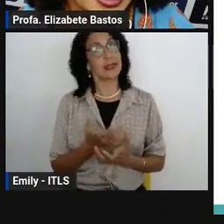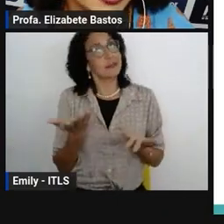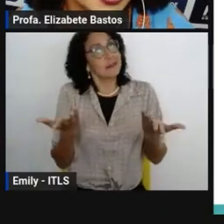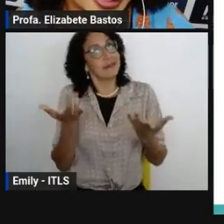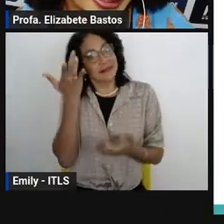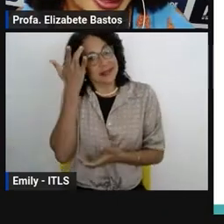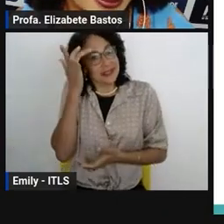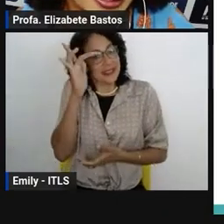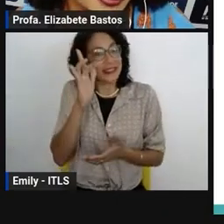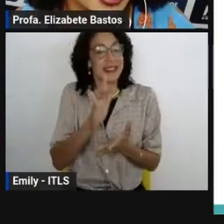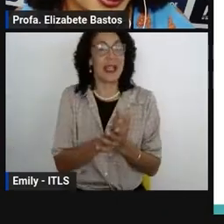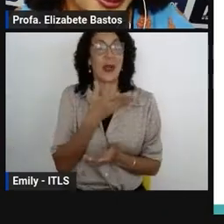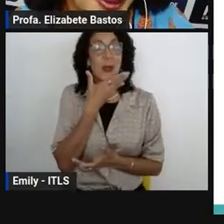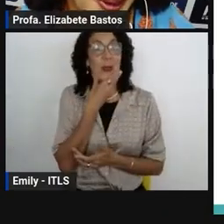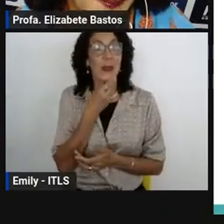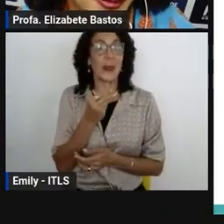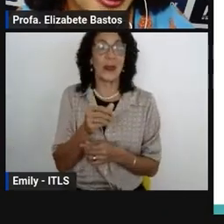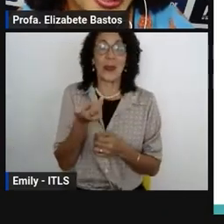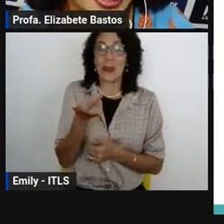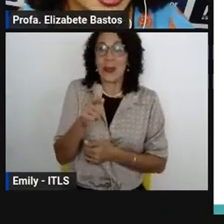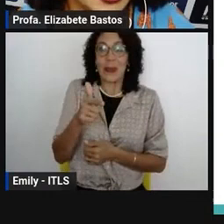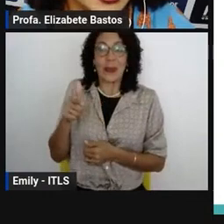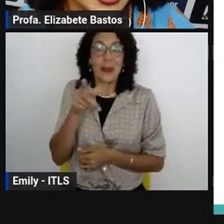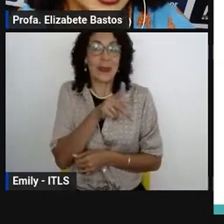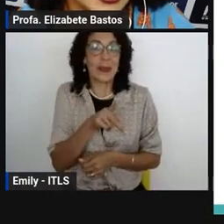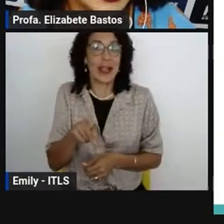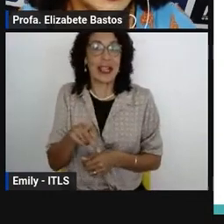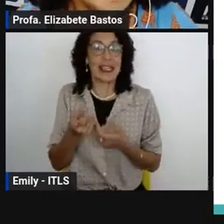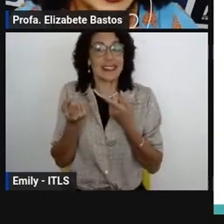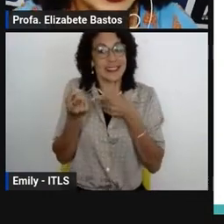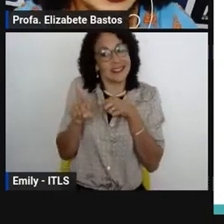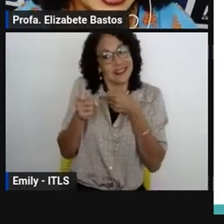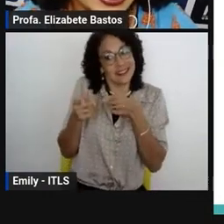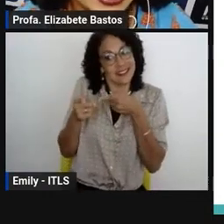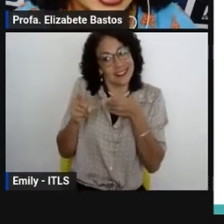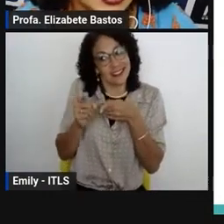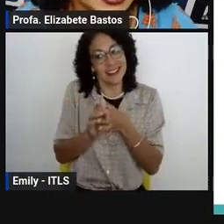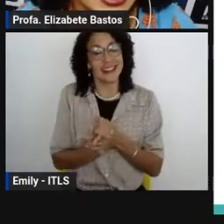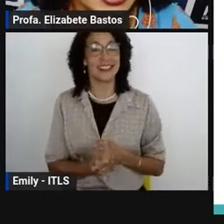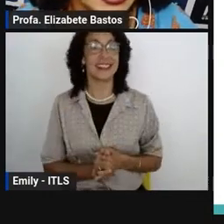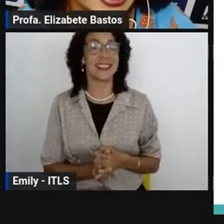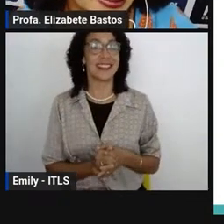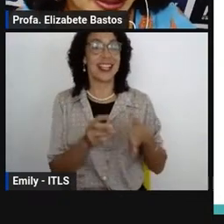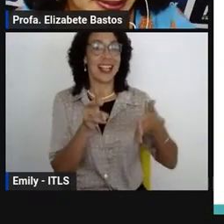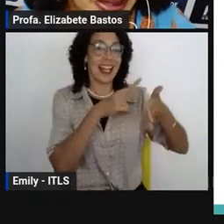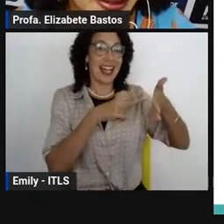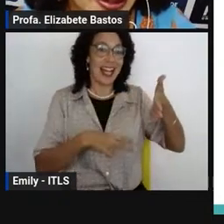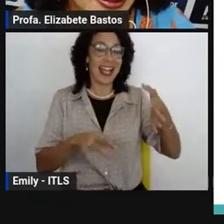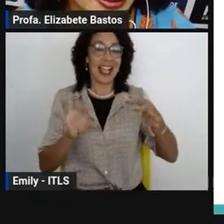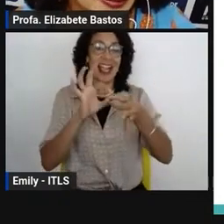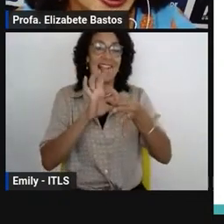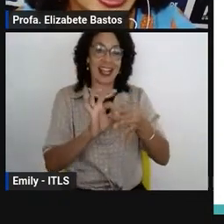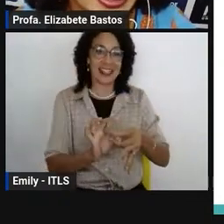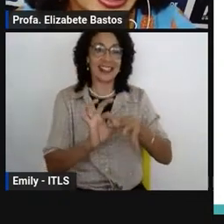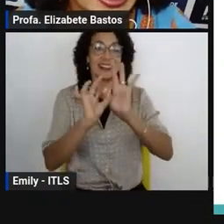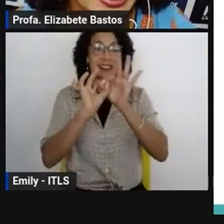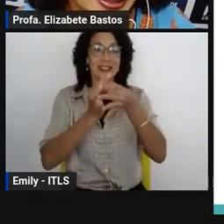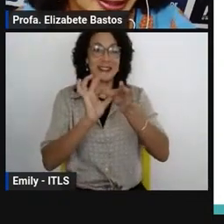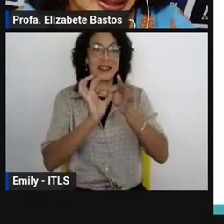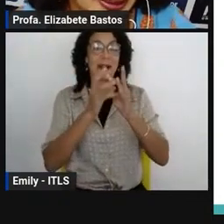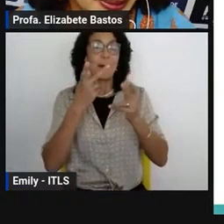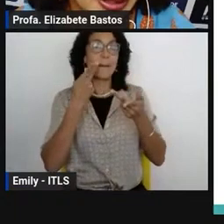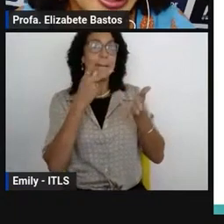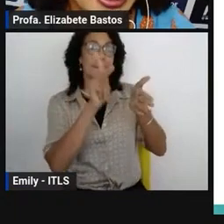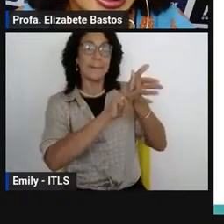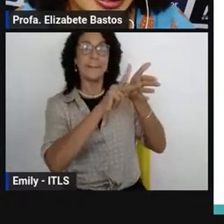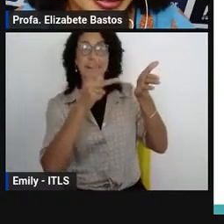Fernando não está aqui, mas eu vou provocar, casar aí leitura e escrita em matemática, nas poesias, nas